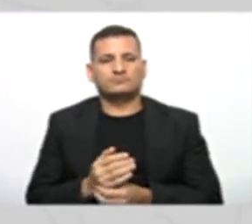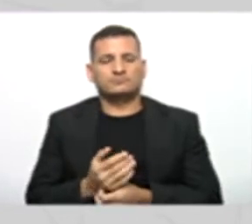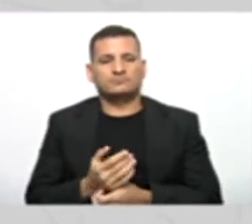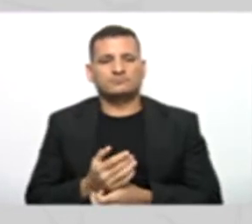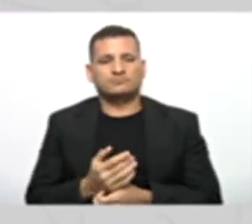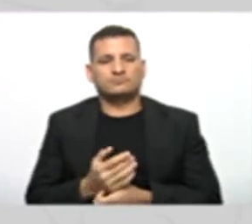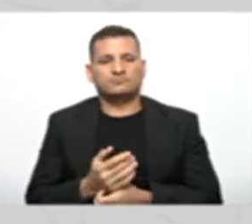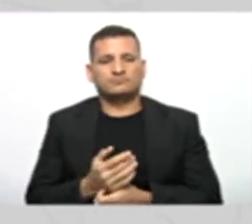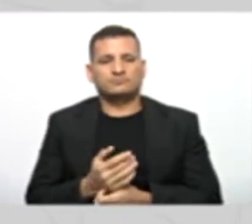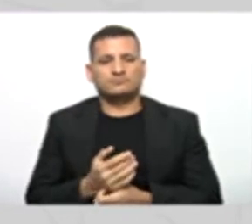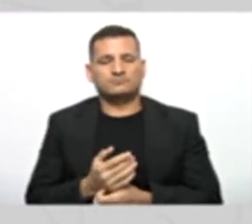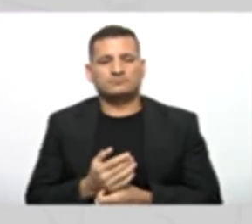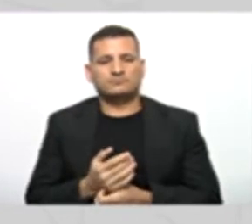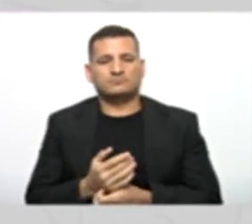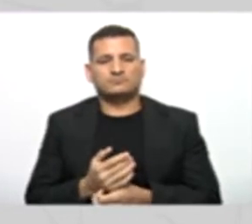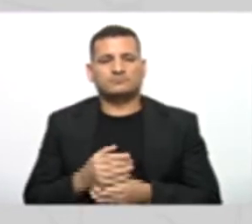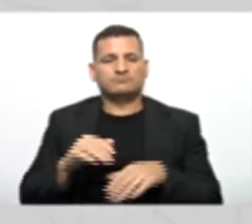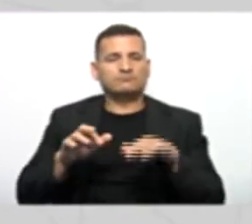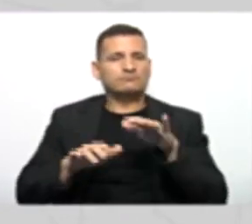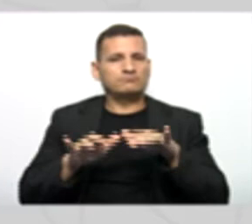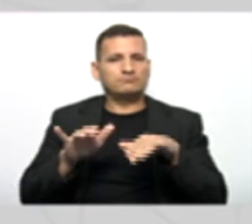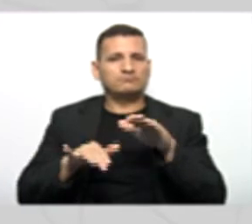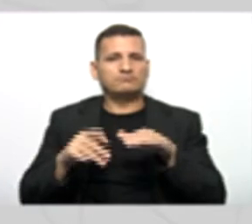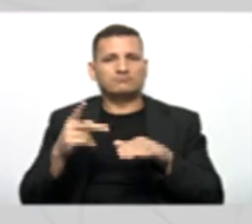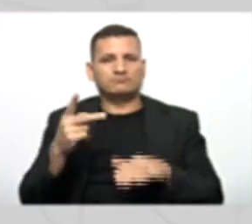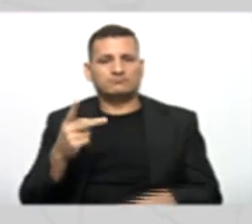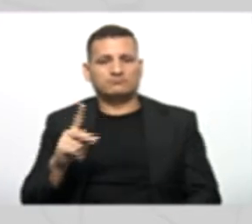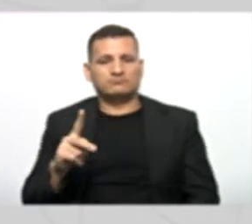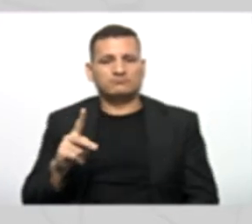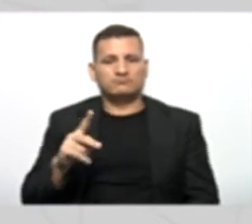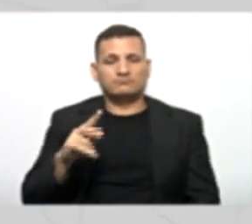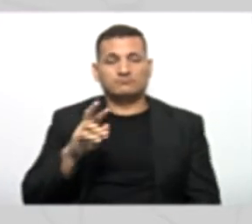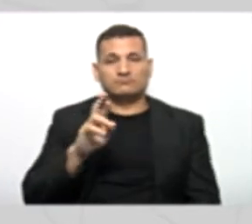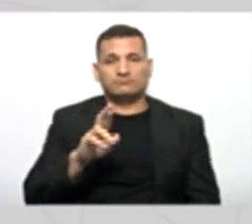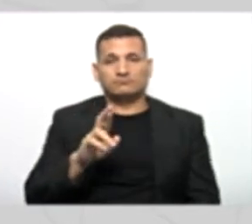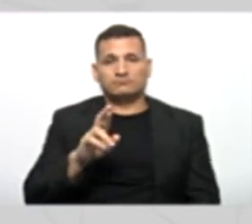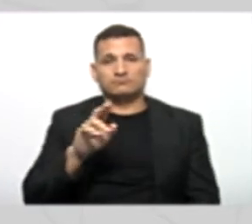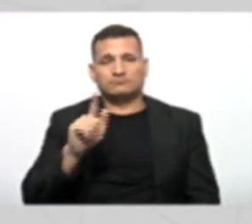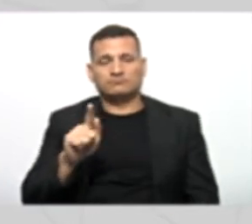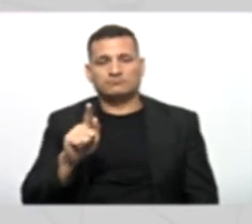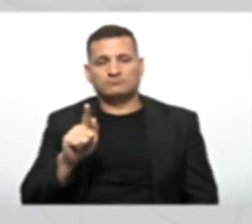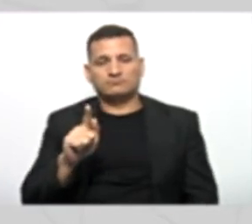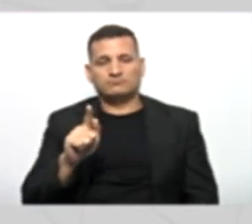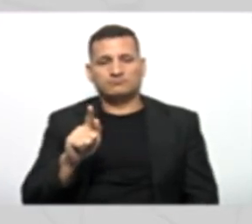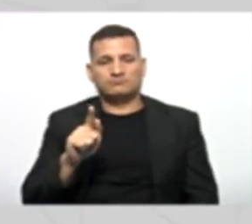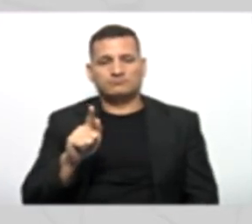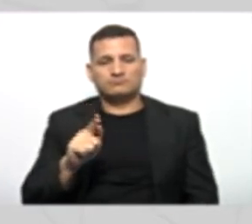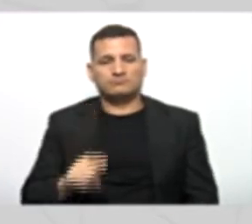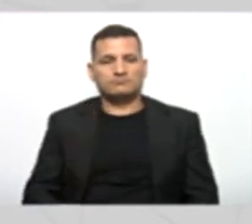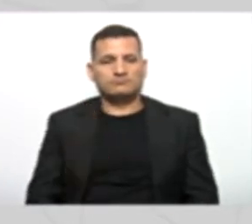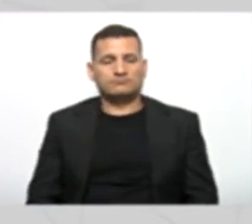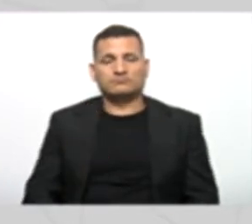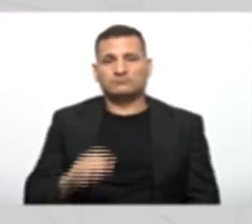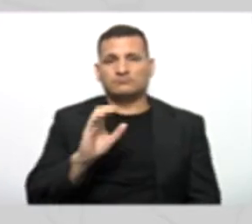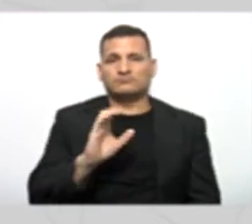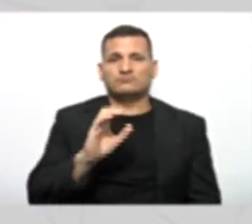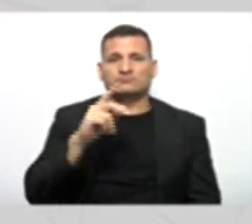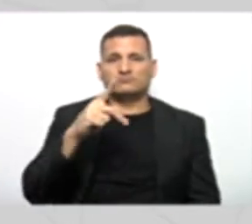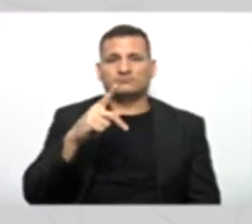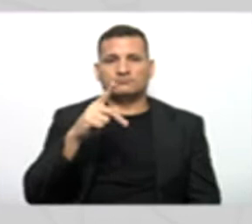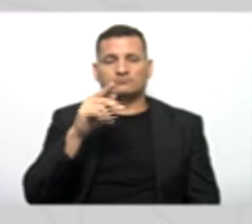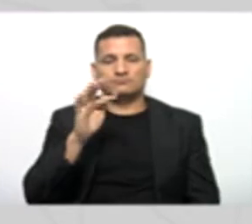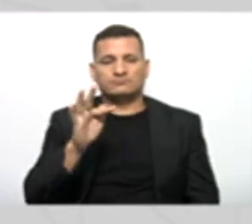Seu RG CPF A mesma coisa